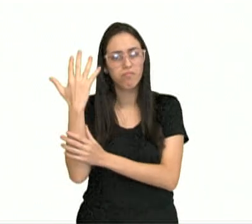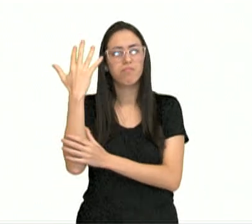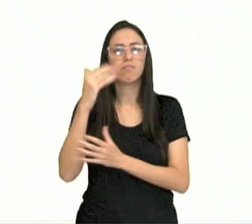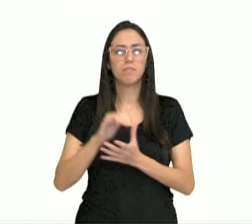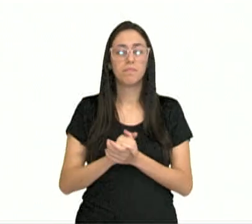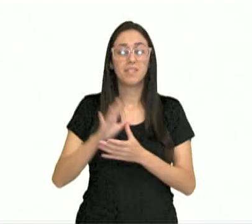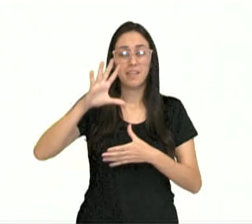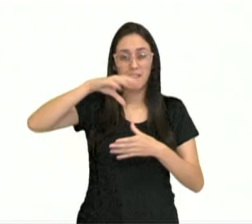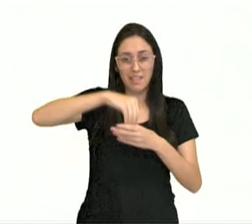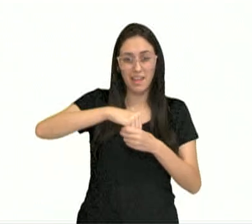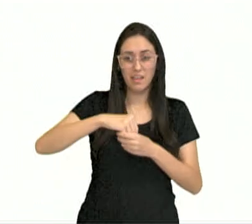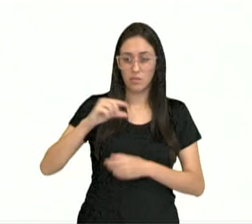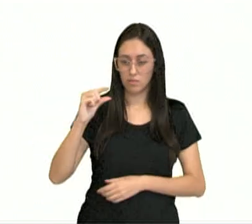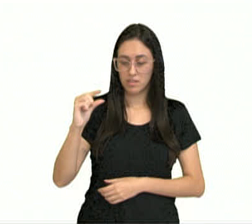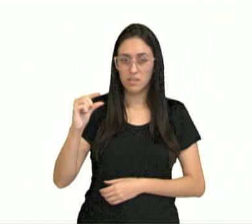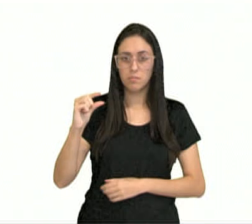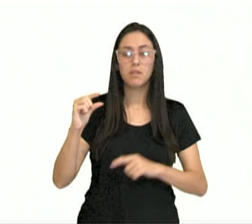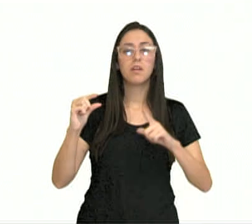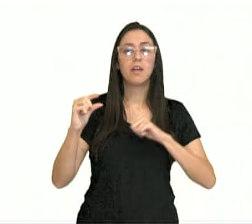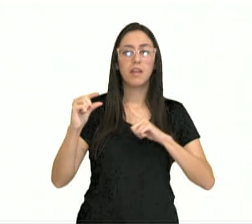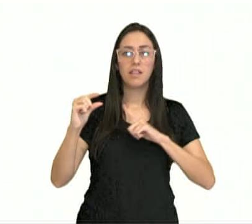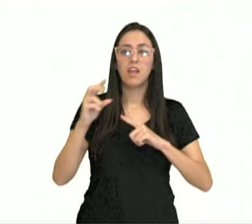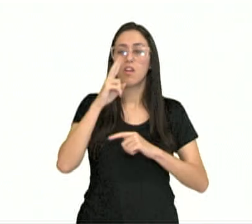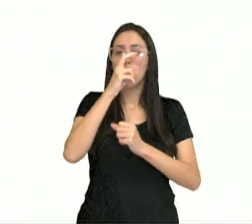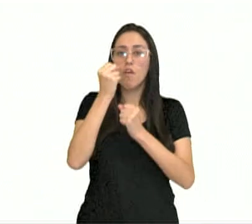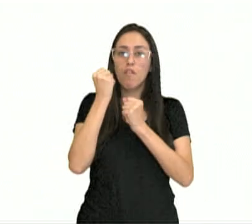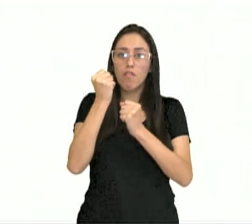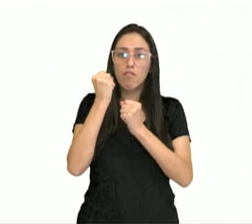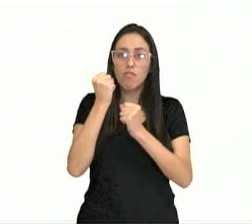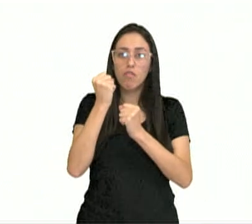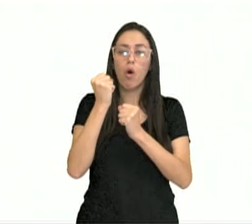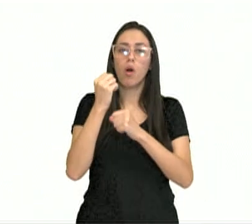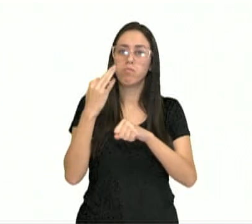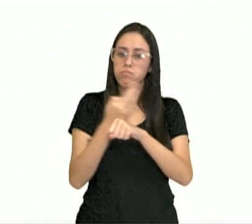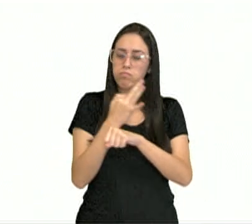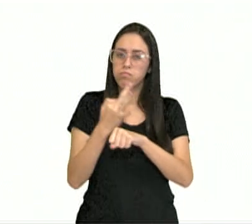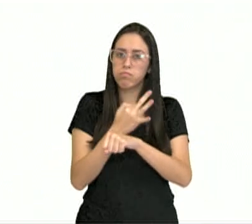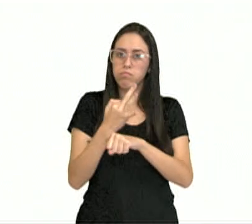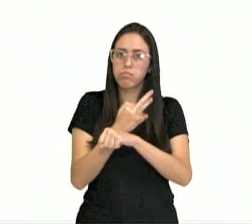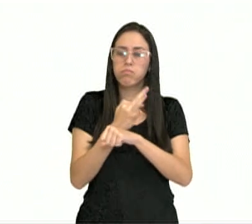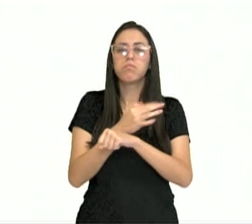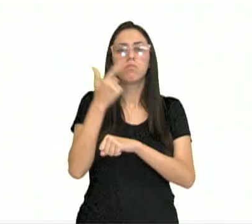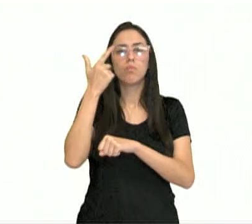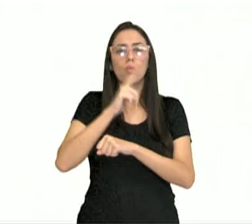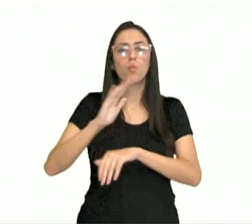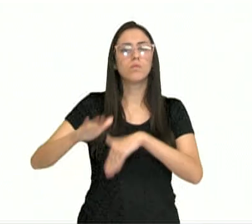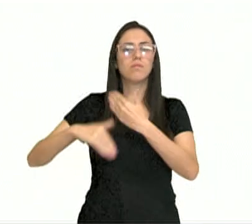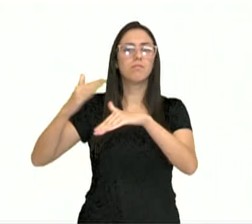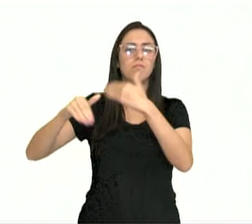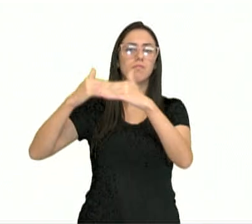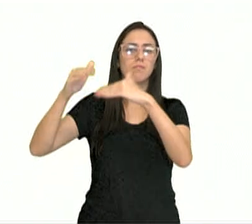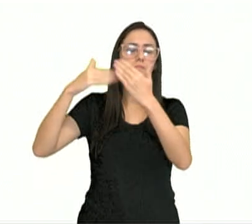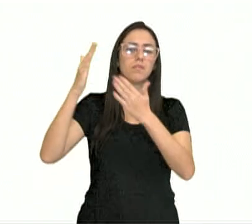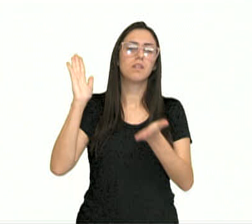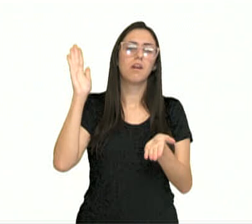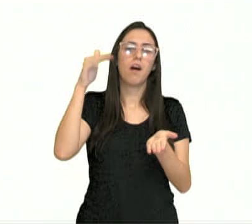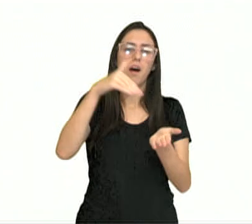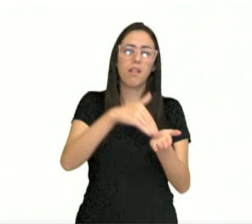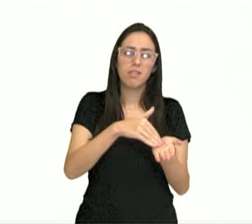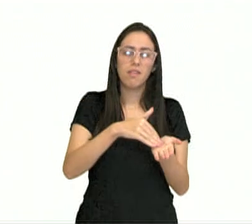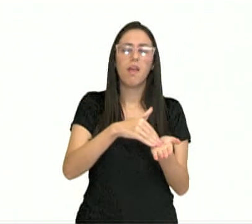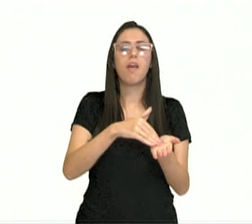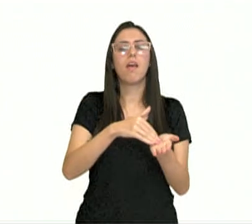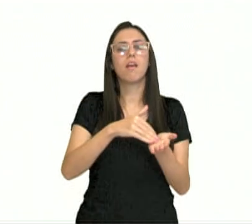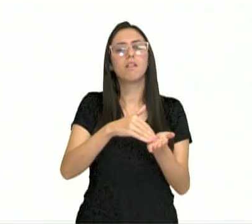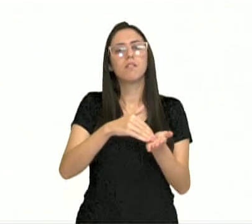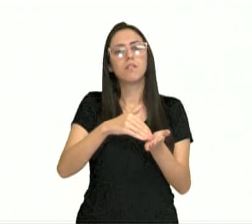semente, eu tenho reserva nutritiva, que vai fazer com que essa semente se desenvolva até ter a formação das